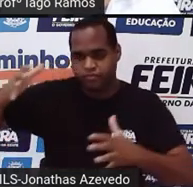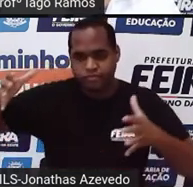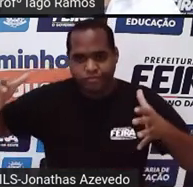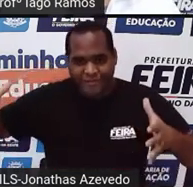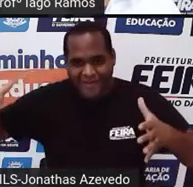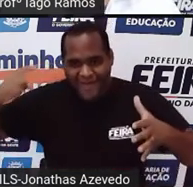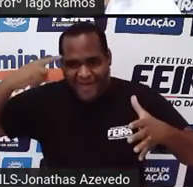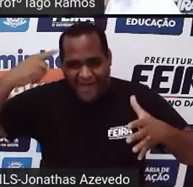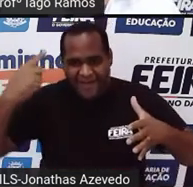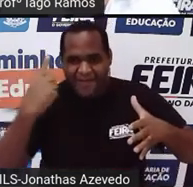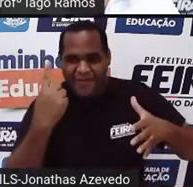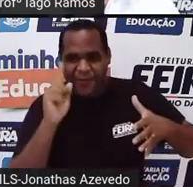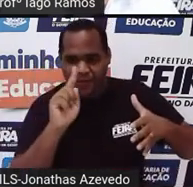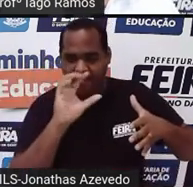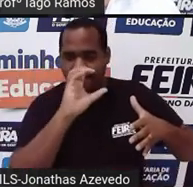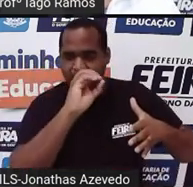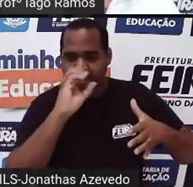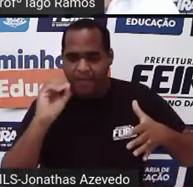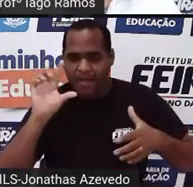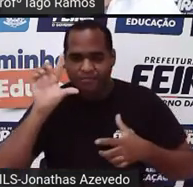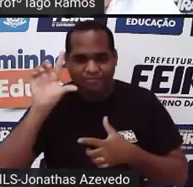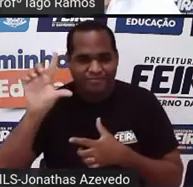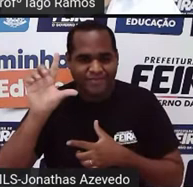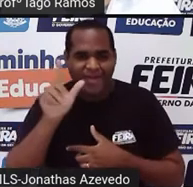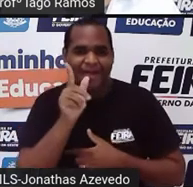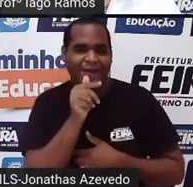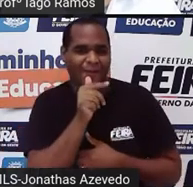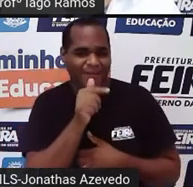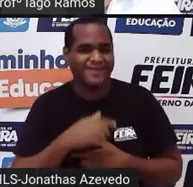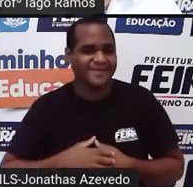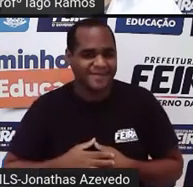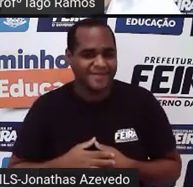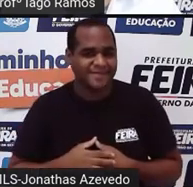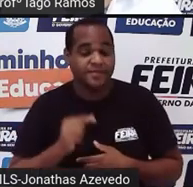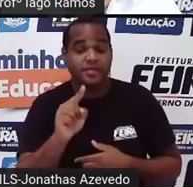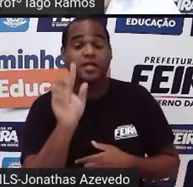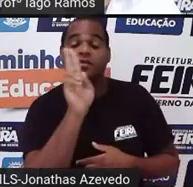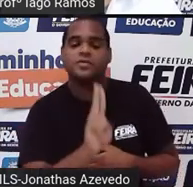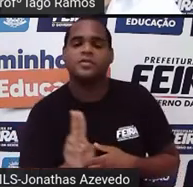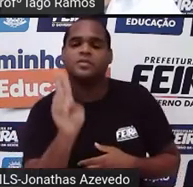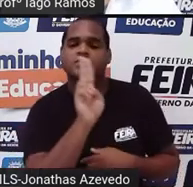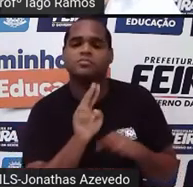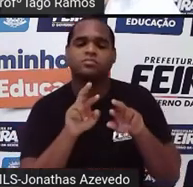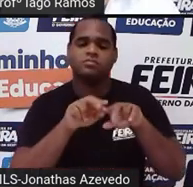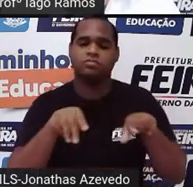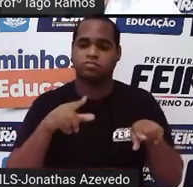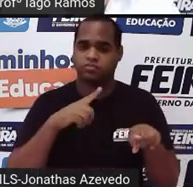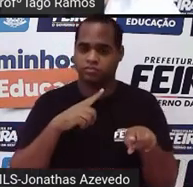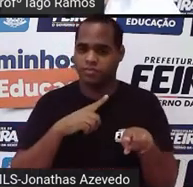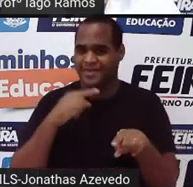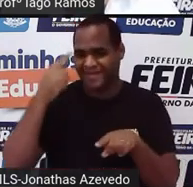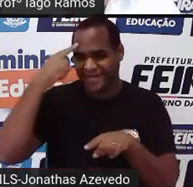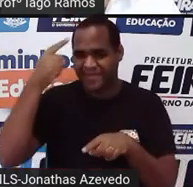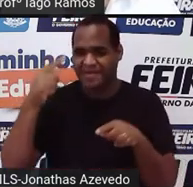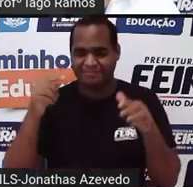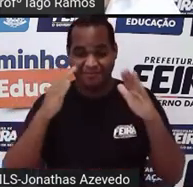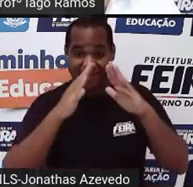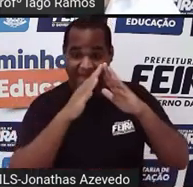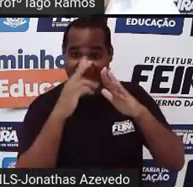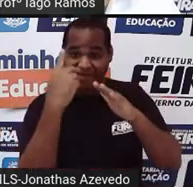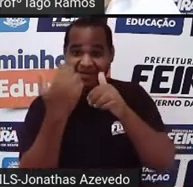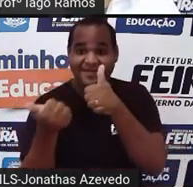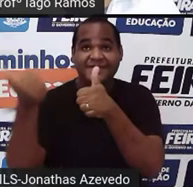caixa d'água de mil litros, geralmente utilizadas, né? Nas instalações hidráulicas